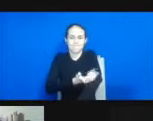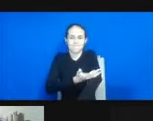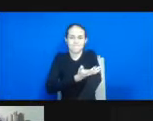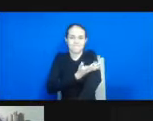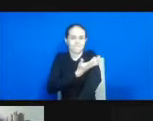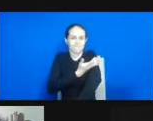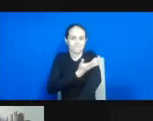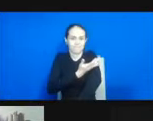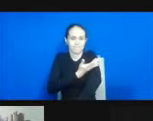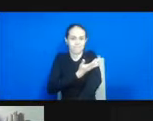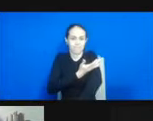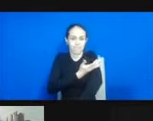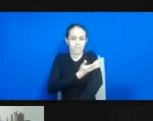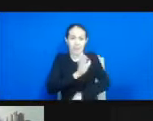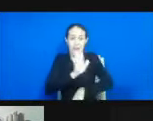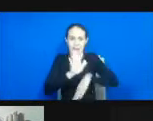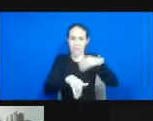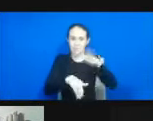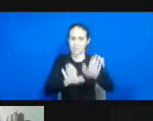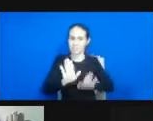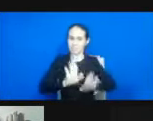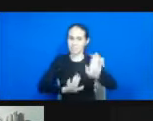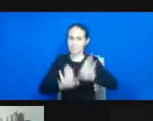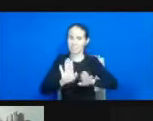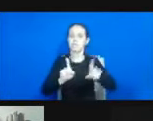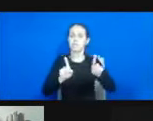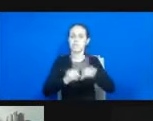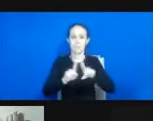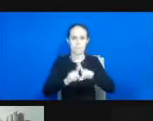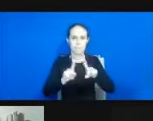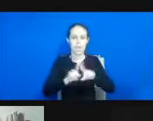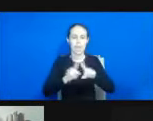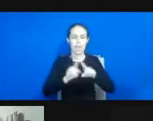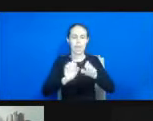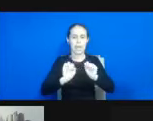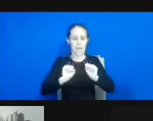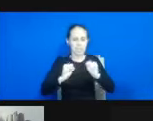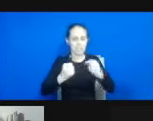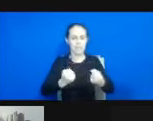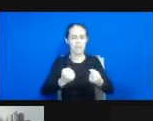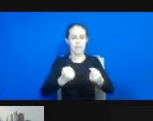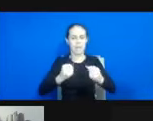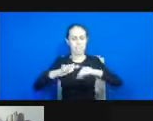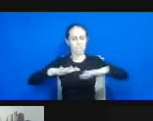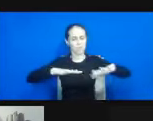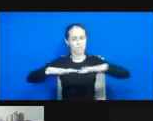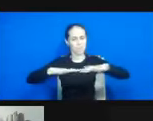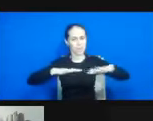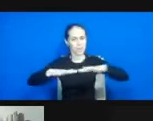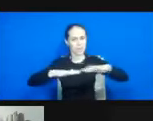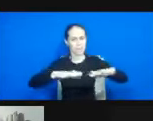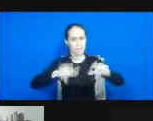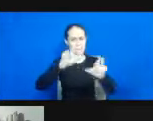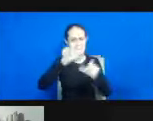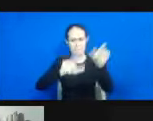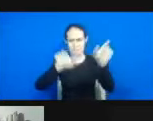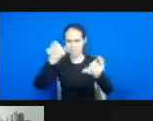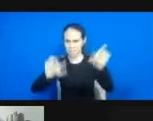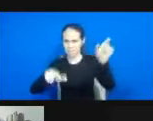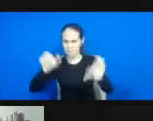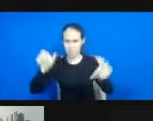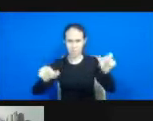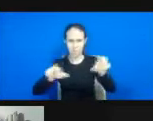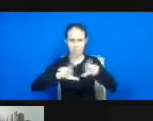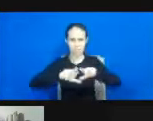constrange e ao mesmo tempo mobiliza outras pessoas nos mais diversos locais, não